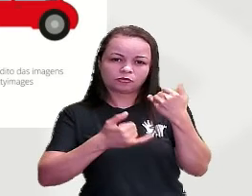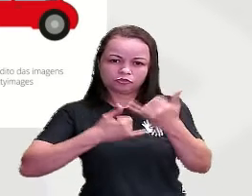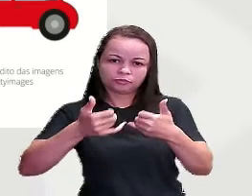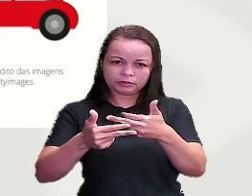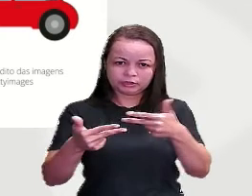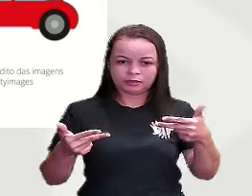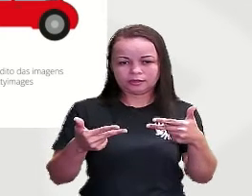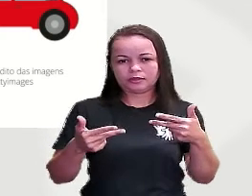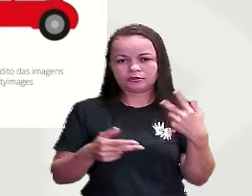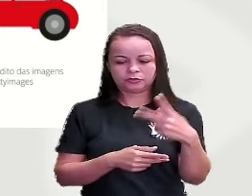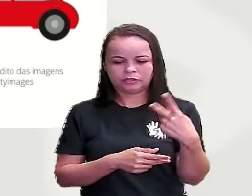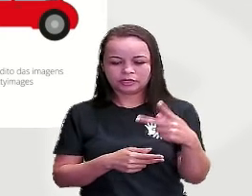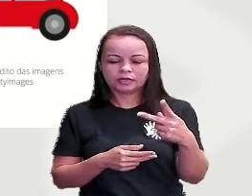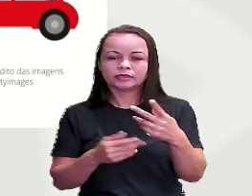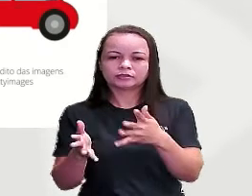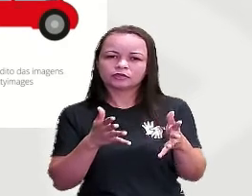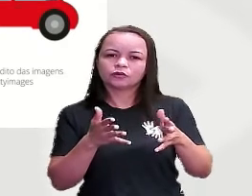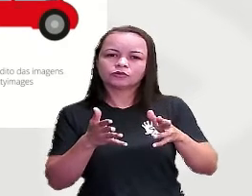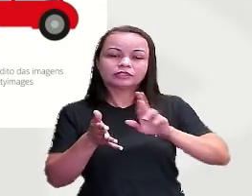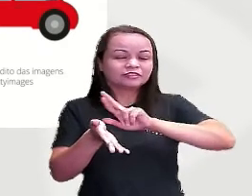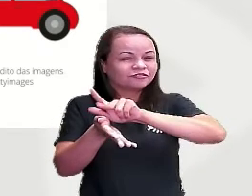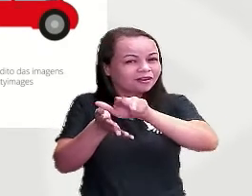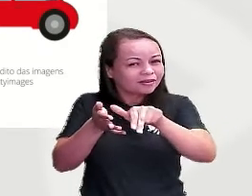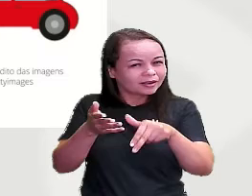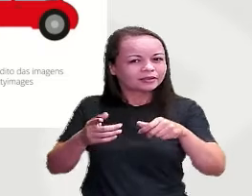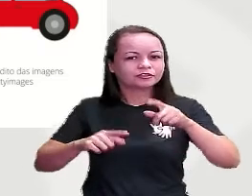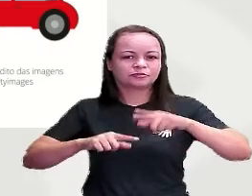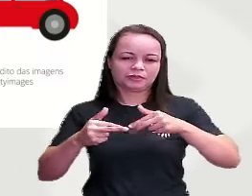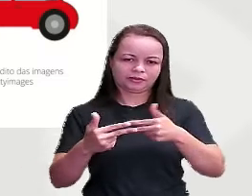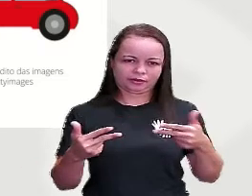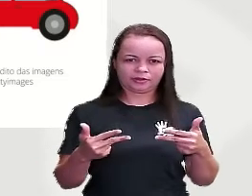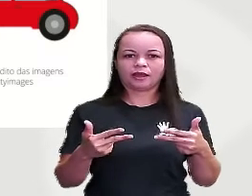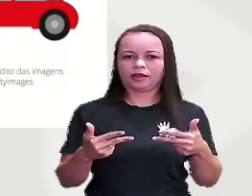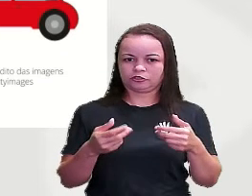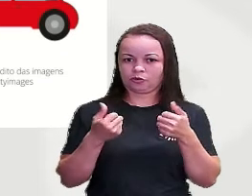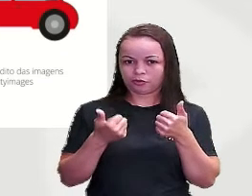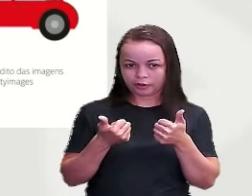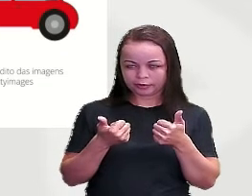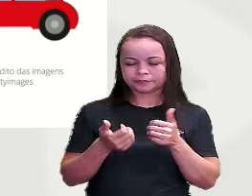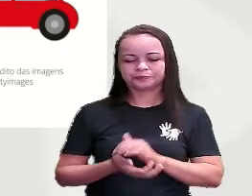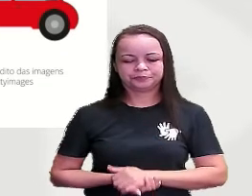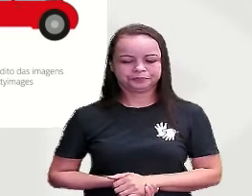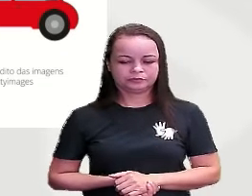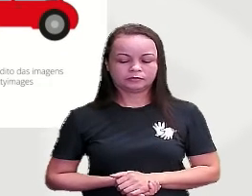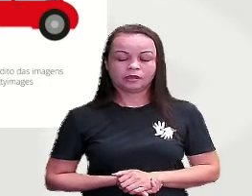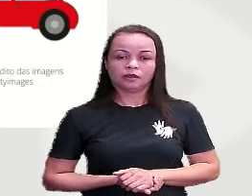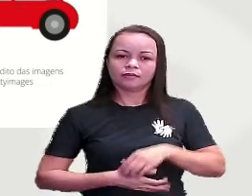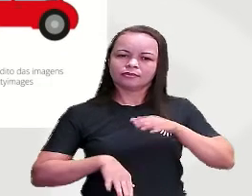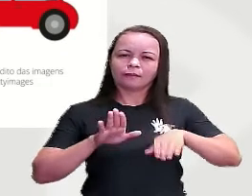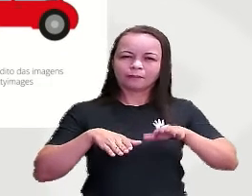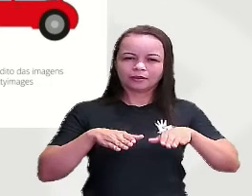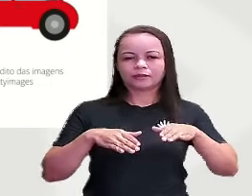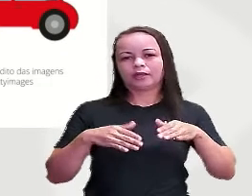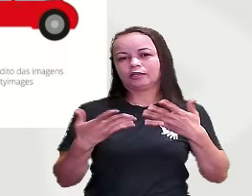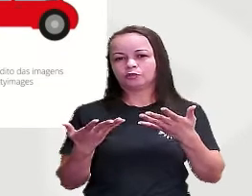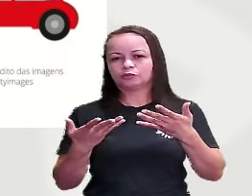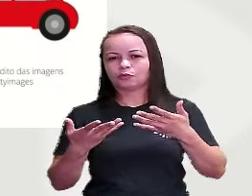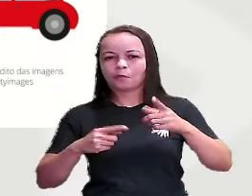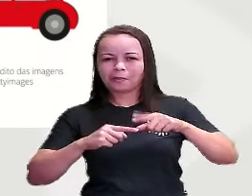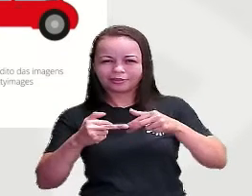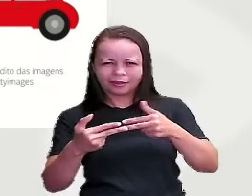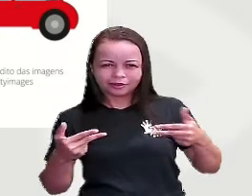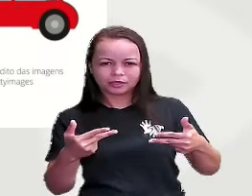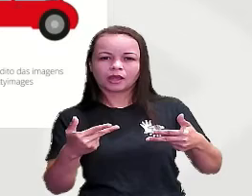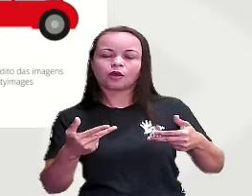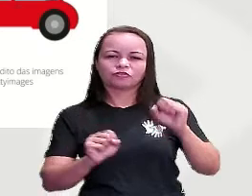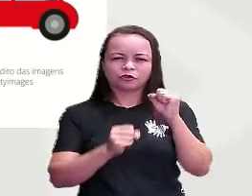eles são fabricados de diferentes materiais Beleza, até aí Dependendo do material que foram fabricados